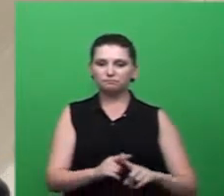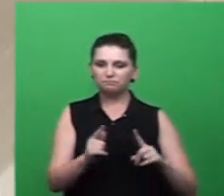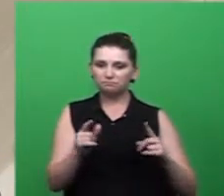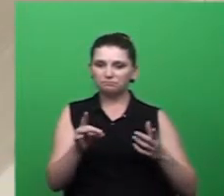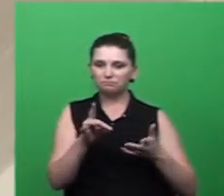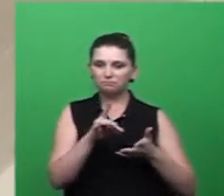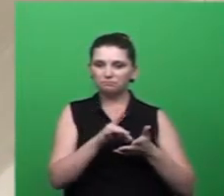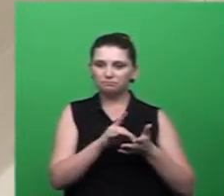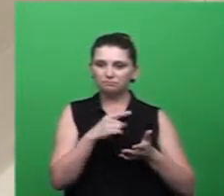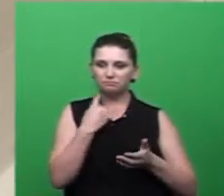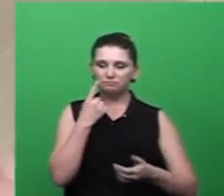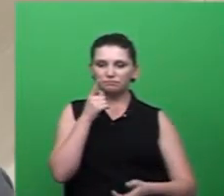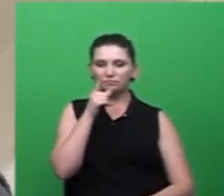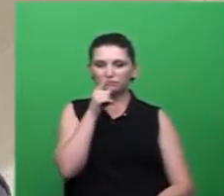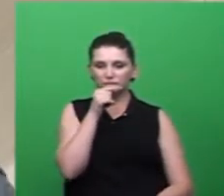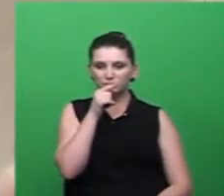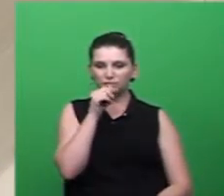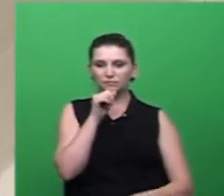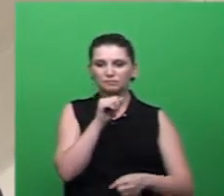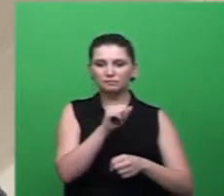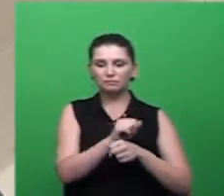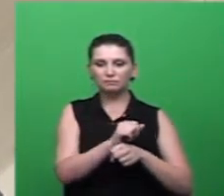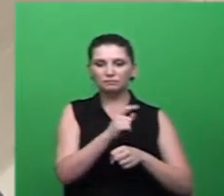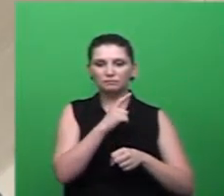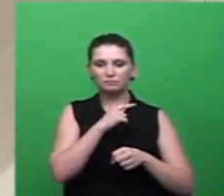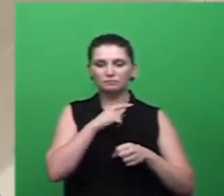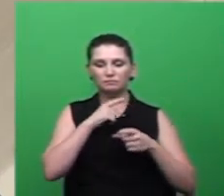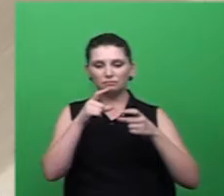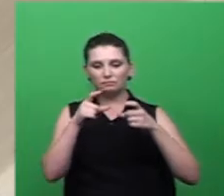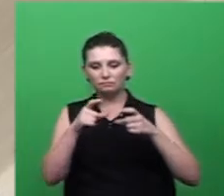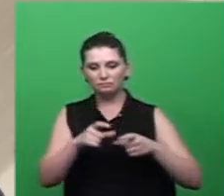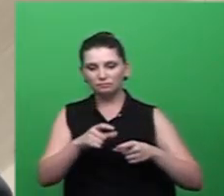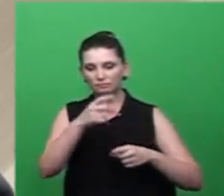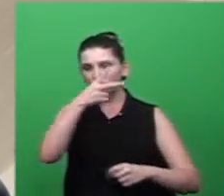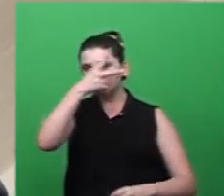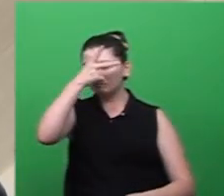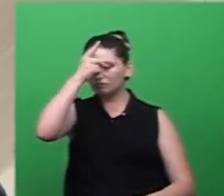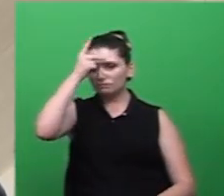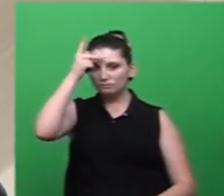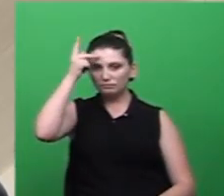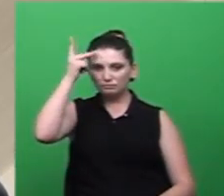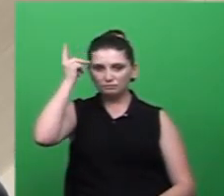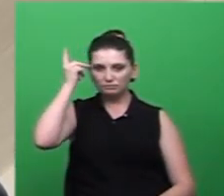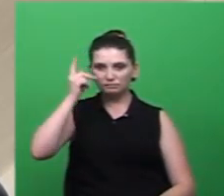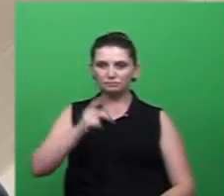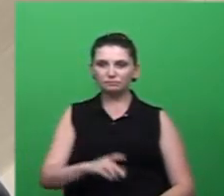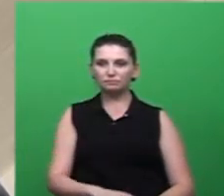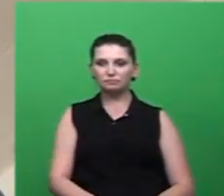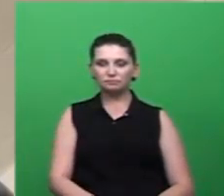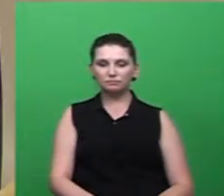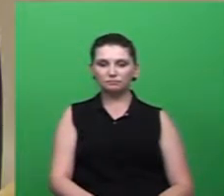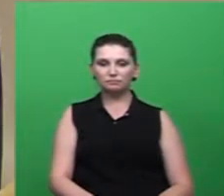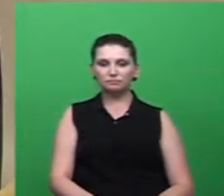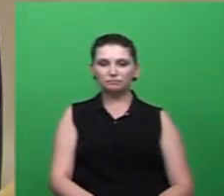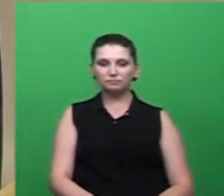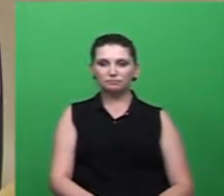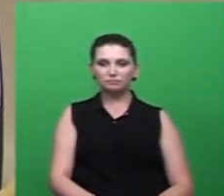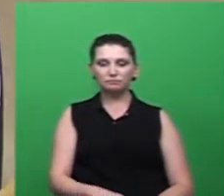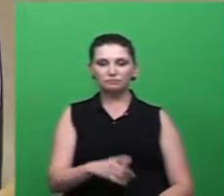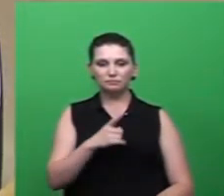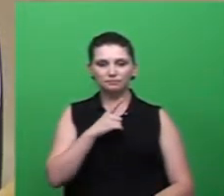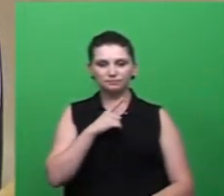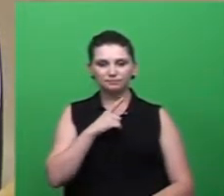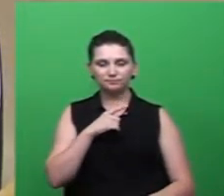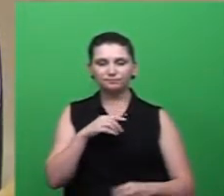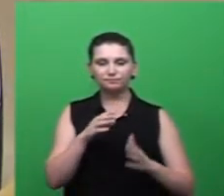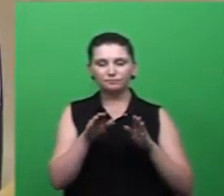parada e a gente tem outros locais da prefeitura como o lago que está dentro do do do parque das nações